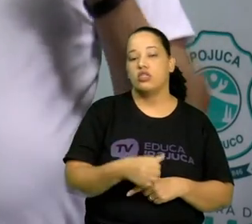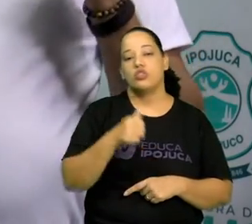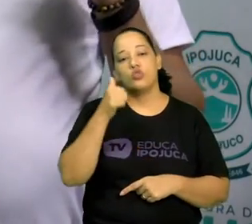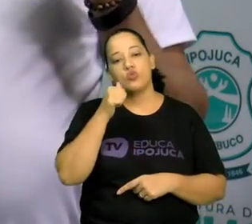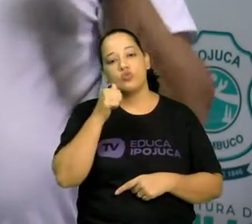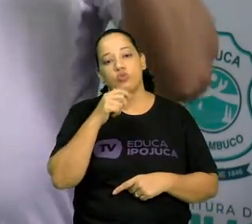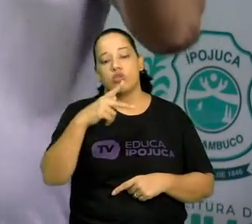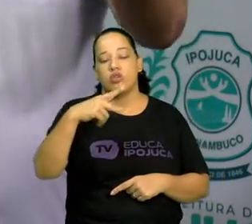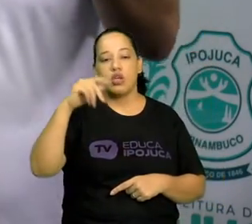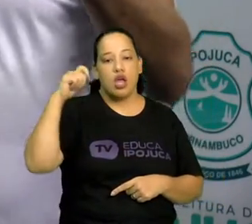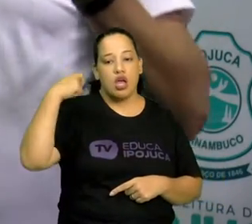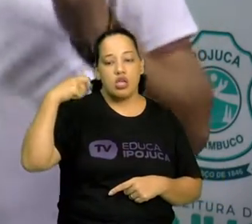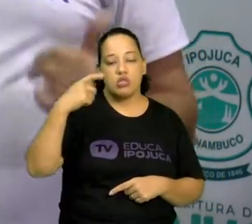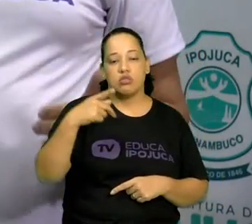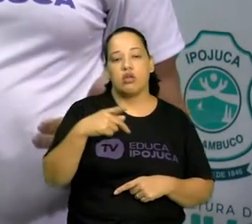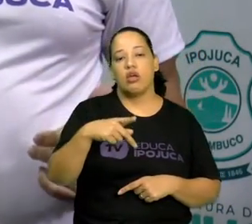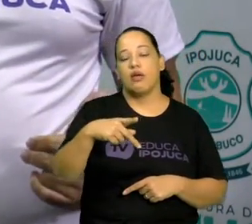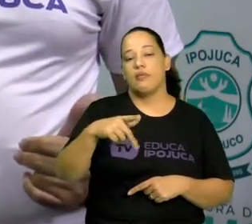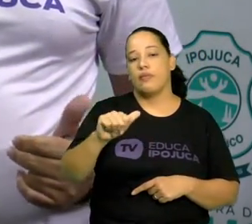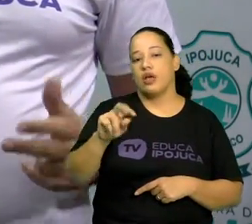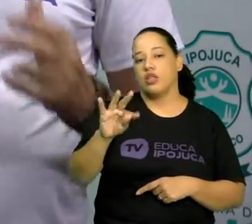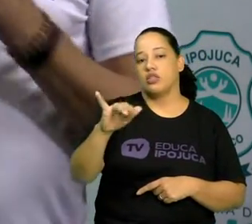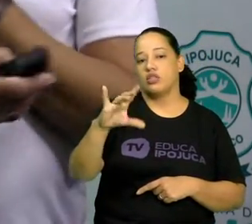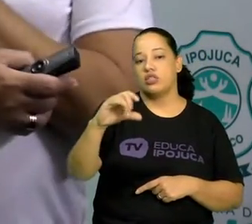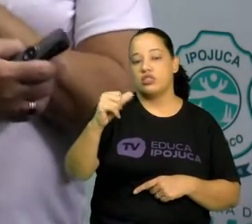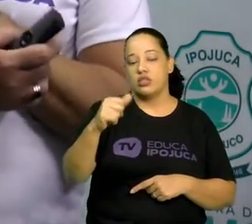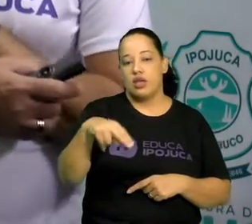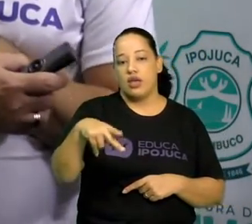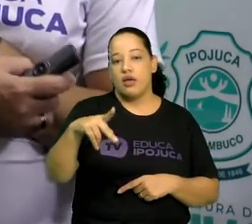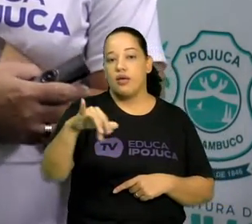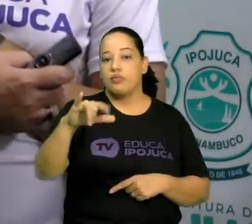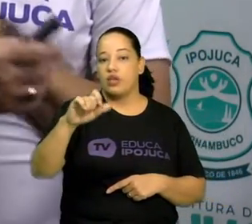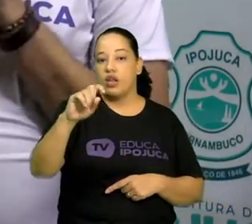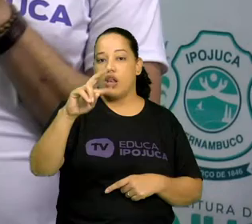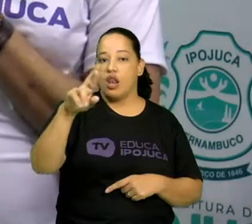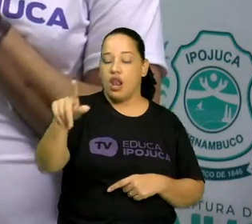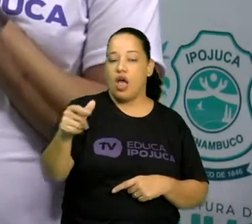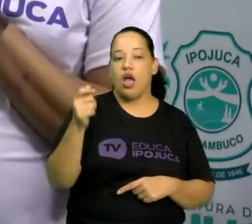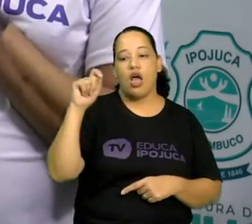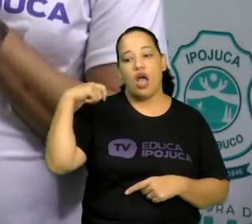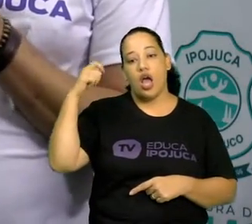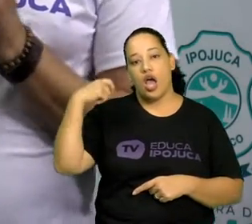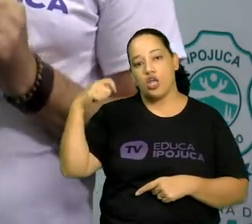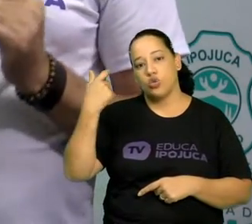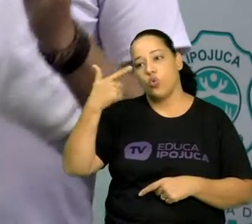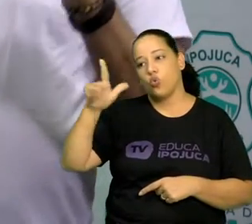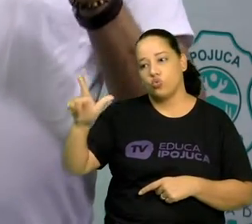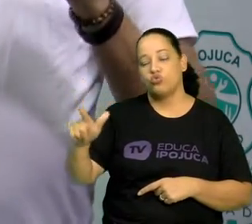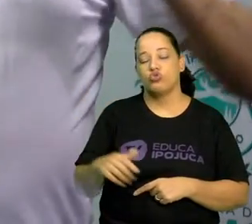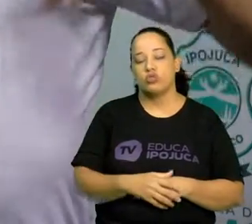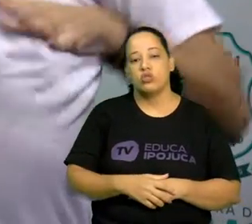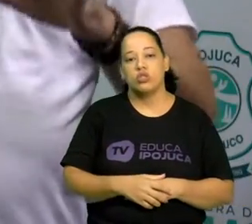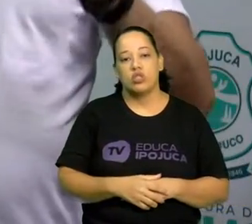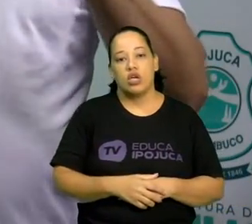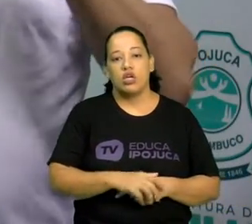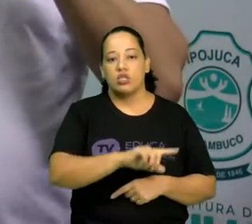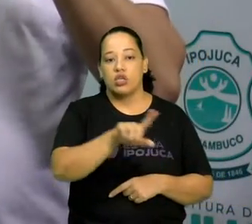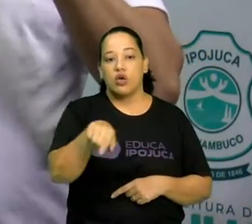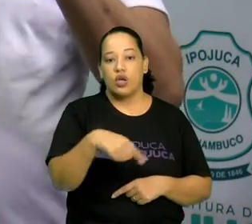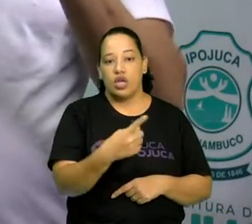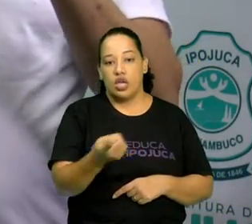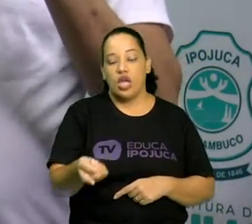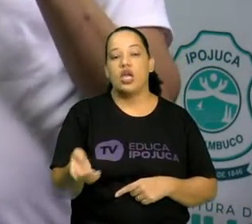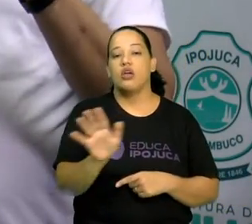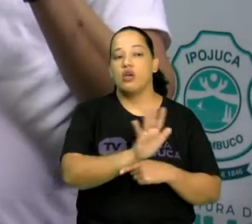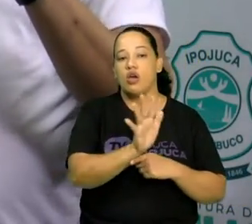Pilar, Eduardo Paternoster e o outro ator, não lembro o nome agora, me desculpe, me perdoe, por favor. E esse filme